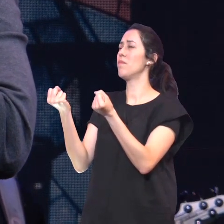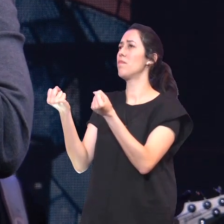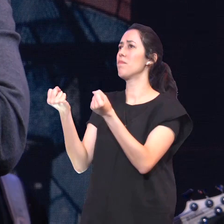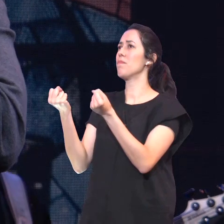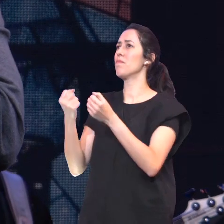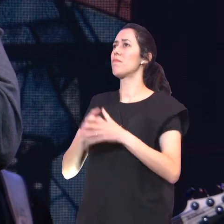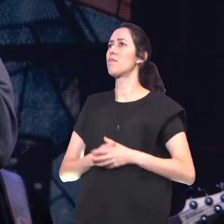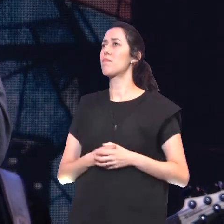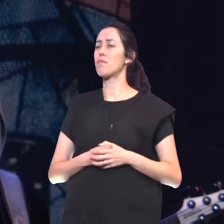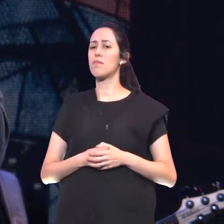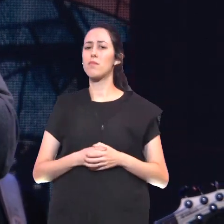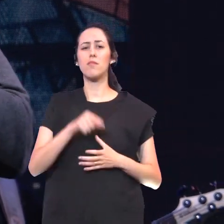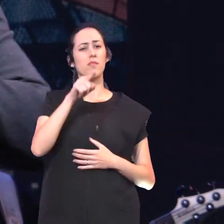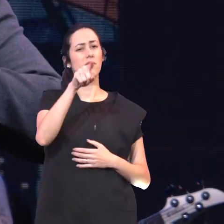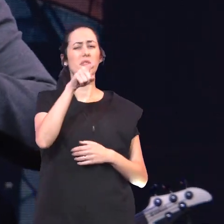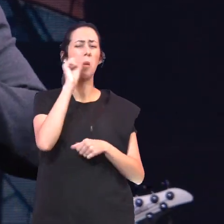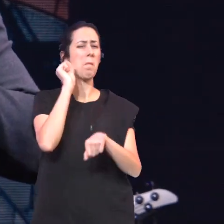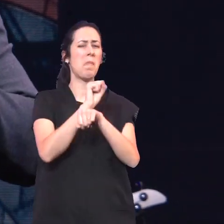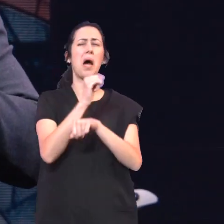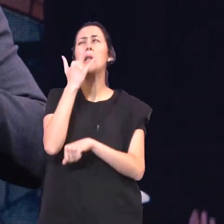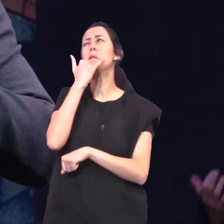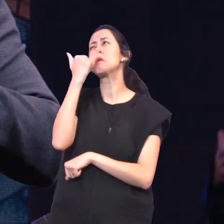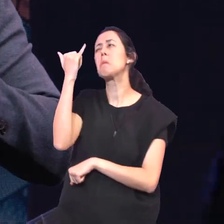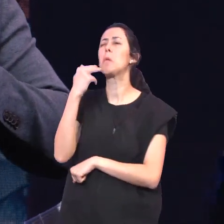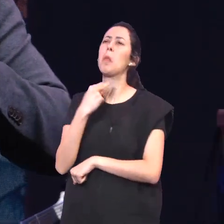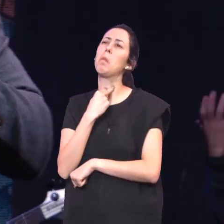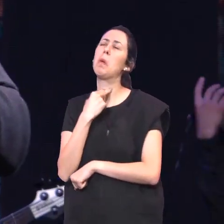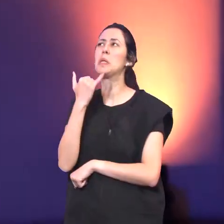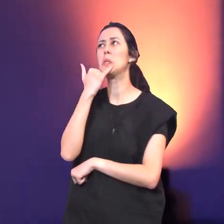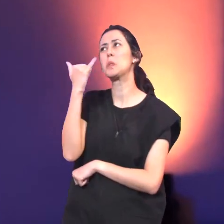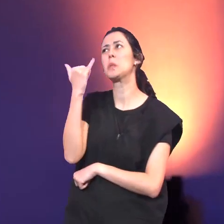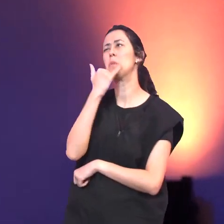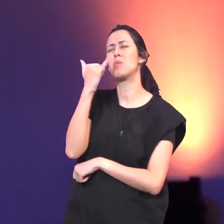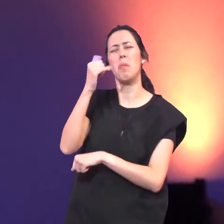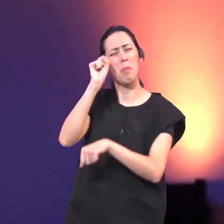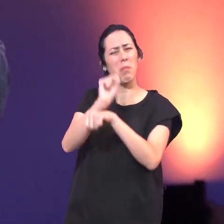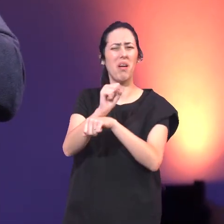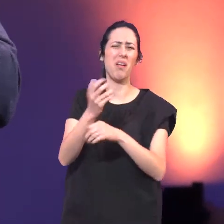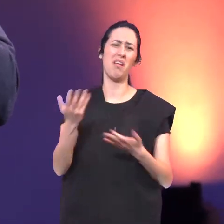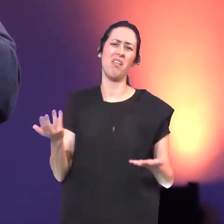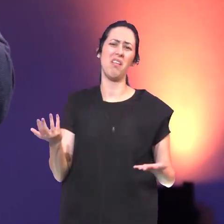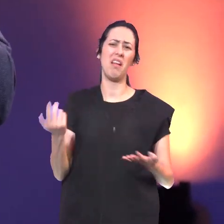Não arrume desculpas Não explique mais